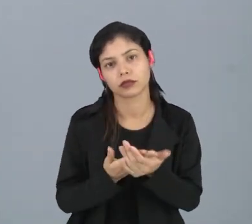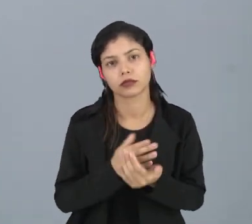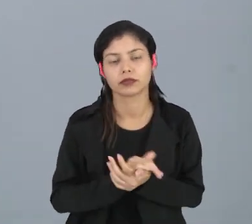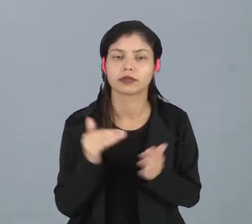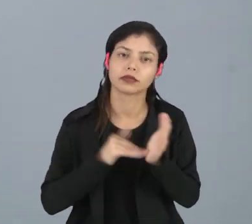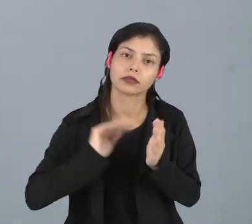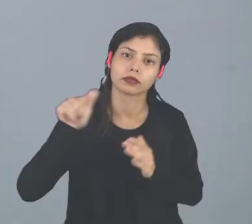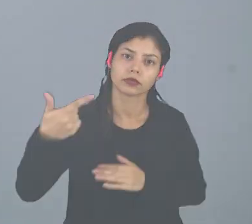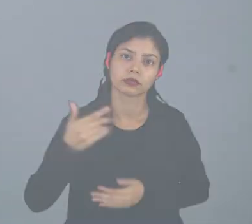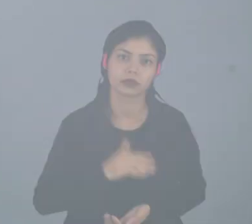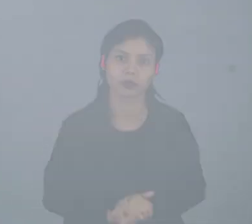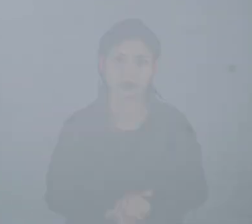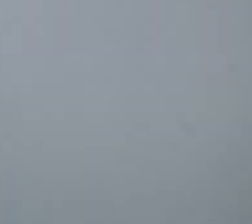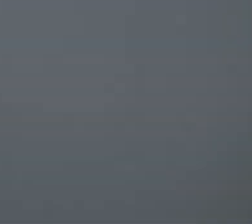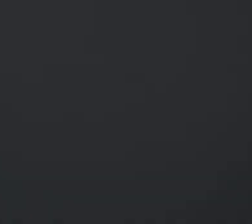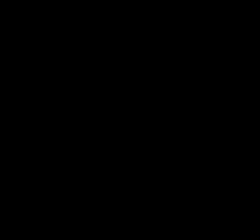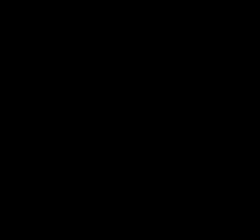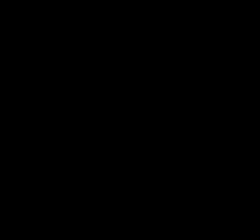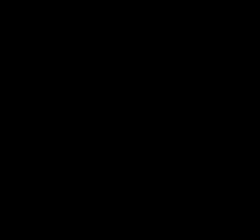e até a próxima.